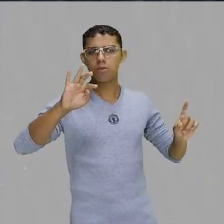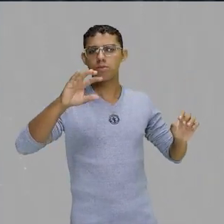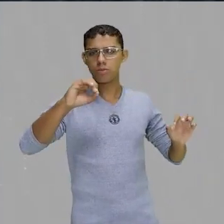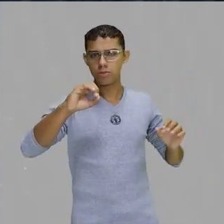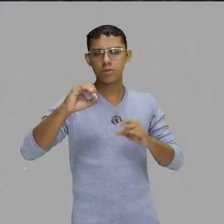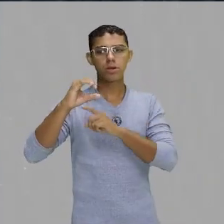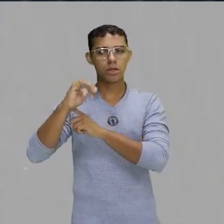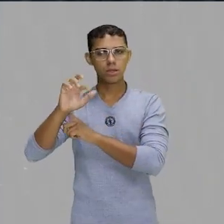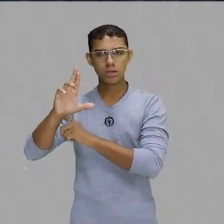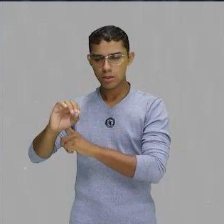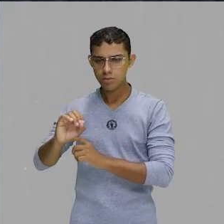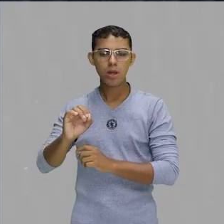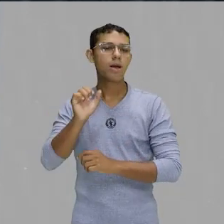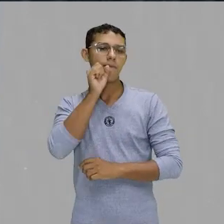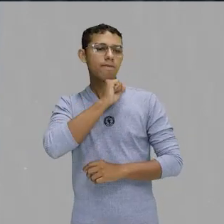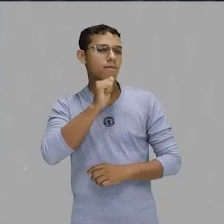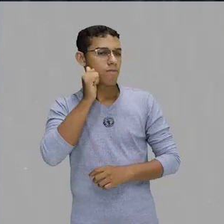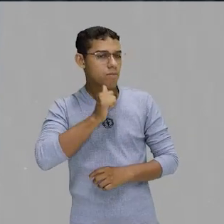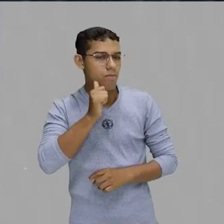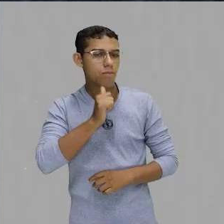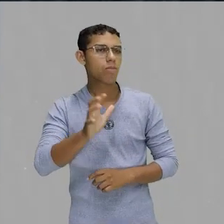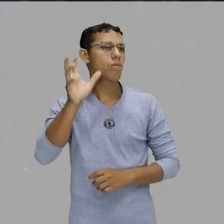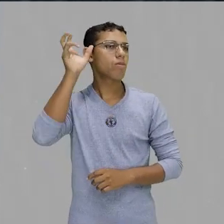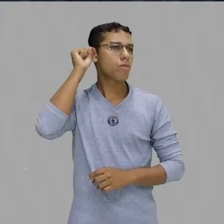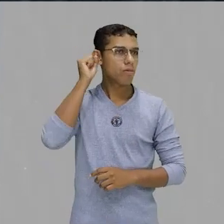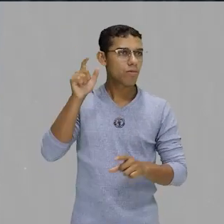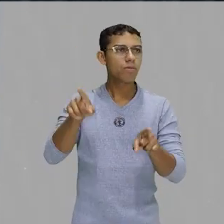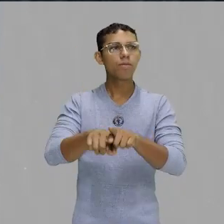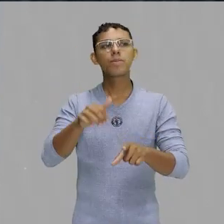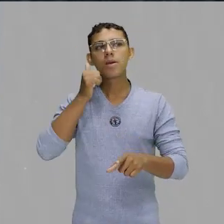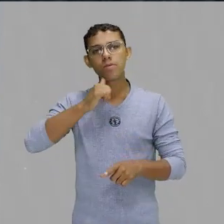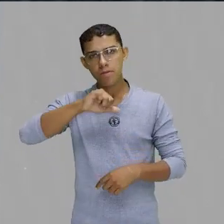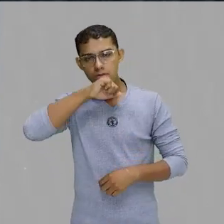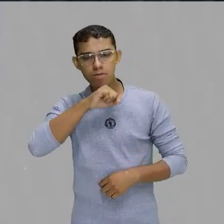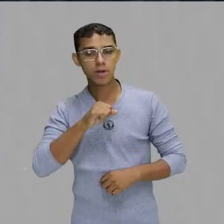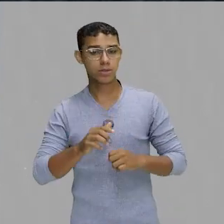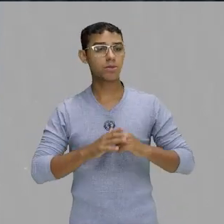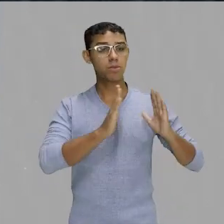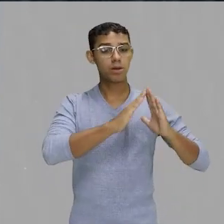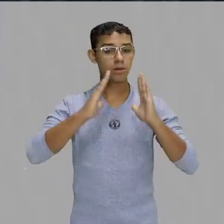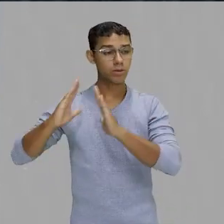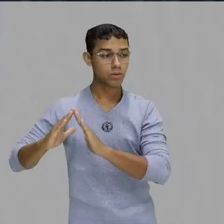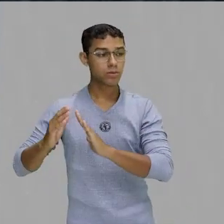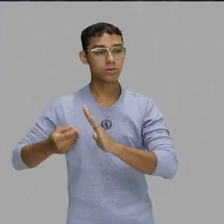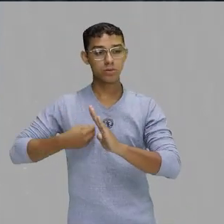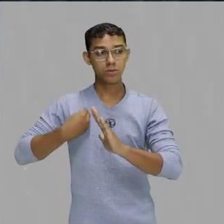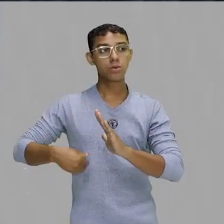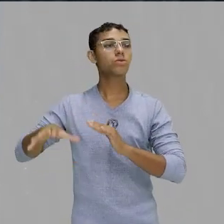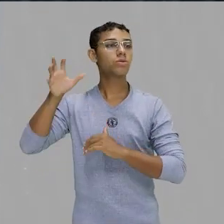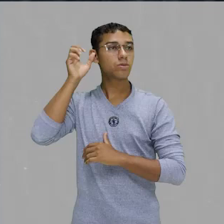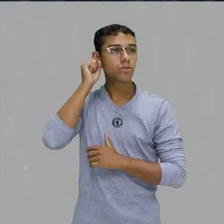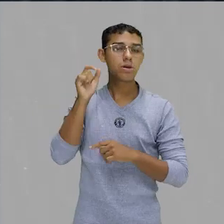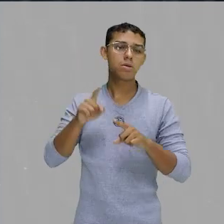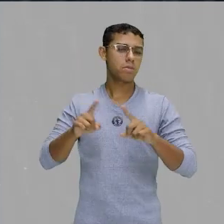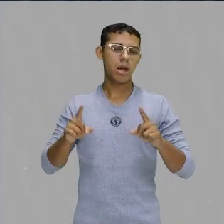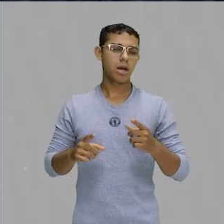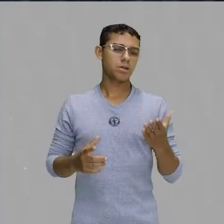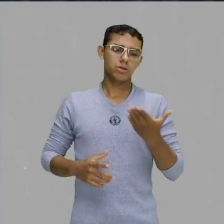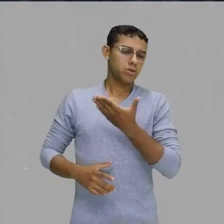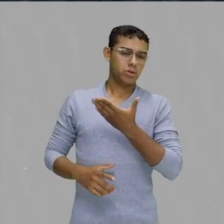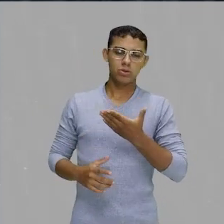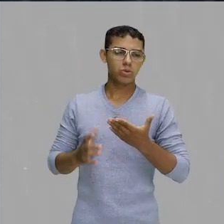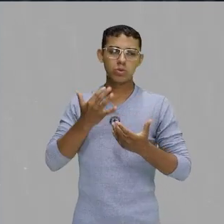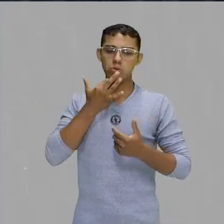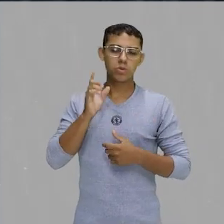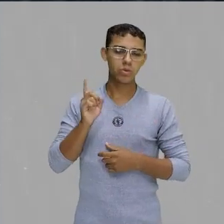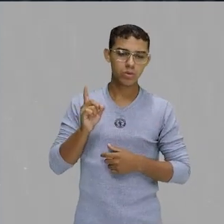ouvindo, a minha mãe ouvindo, o vizinho ouvindo, mas o Ruli Iglesias eu não conheço. Mas, se